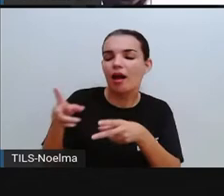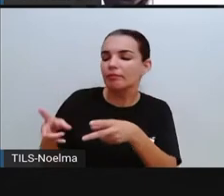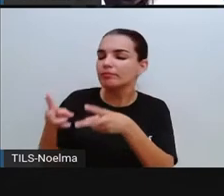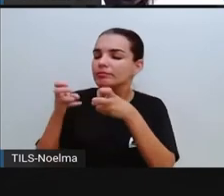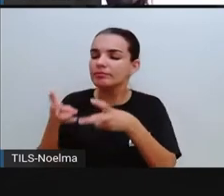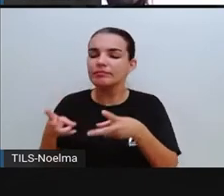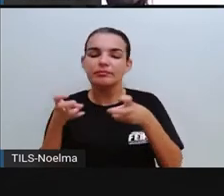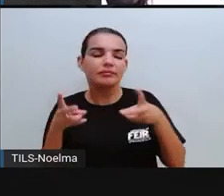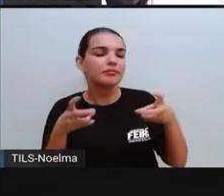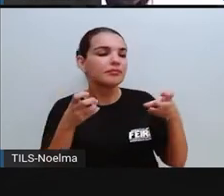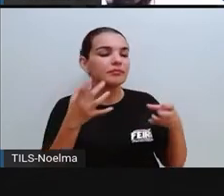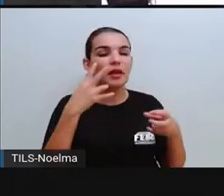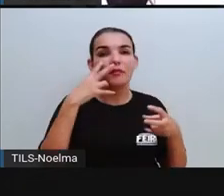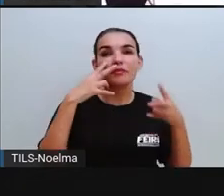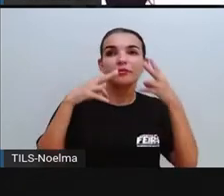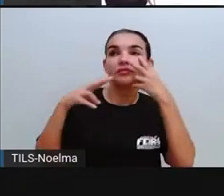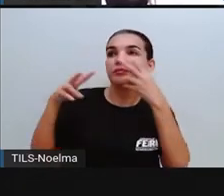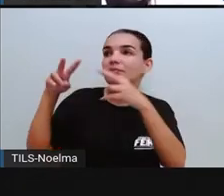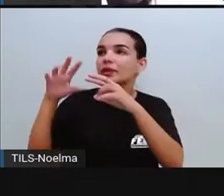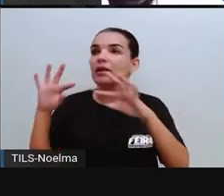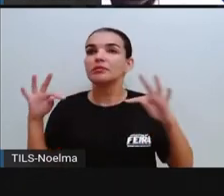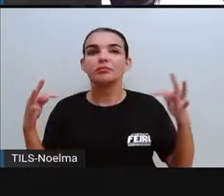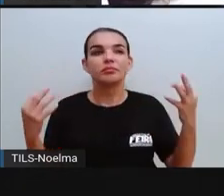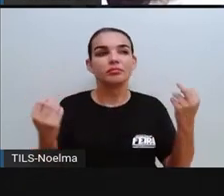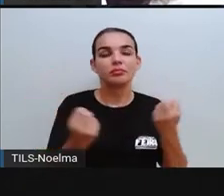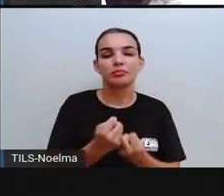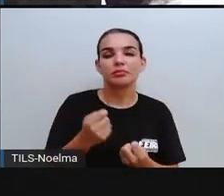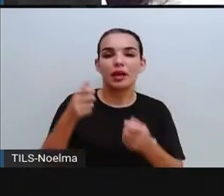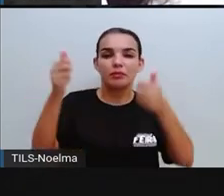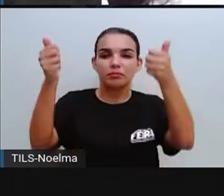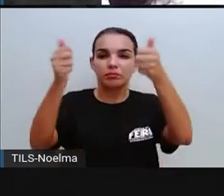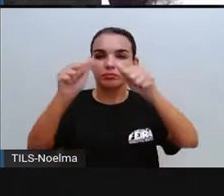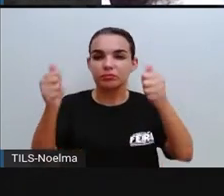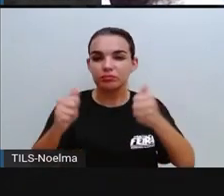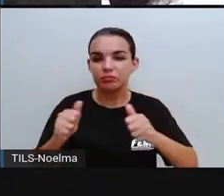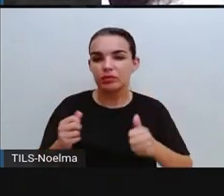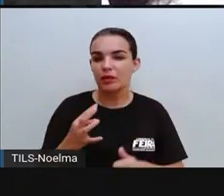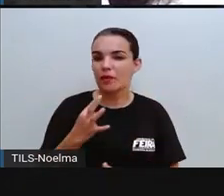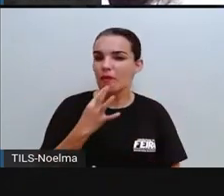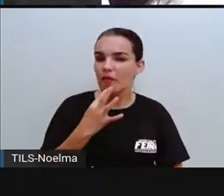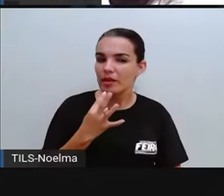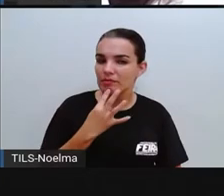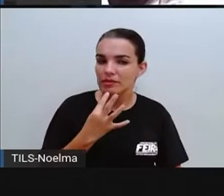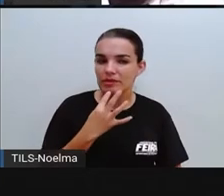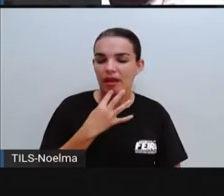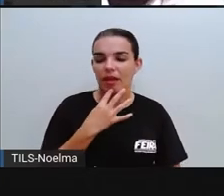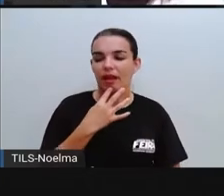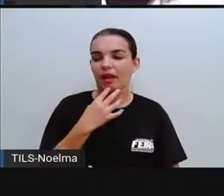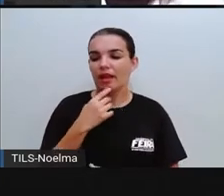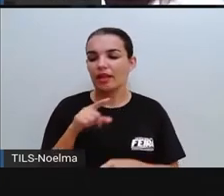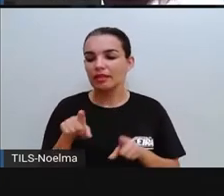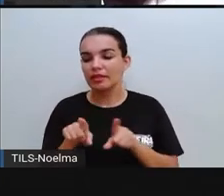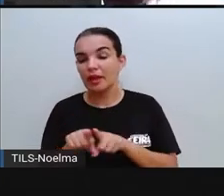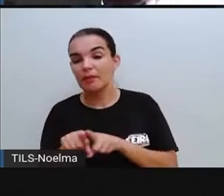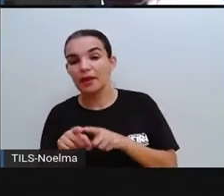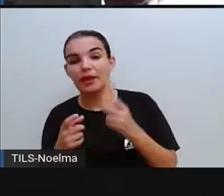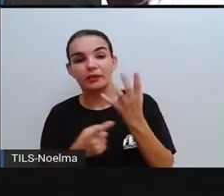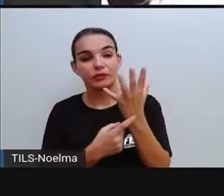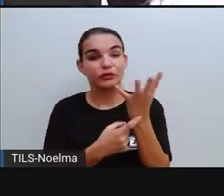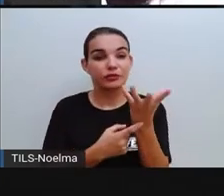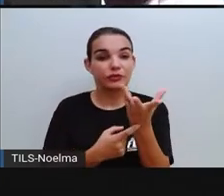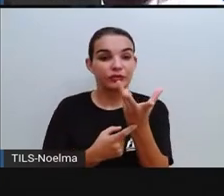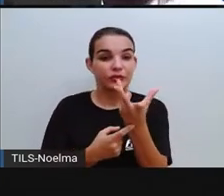coisa. A gente vai para o museu também para conhecer, né? O próprio teatro também,